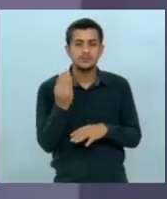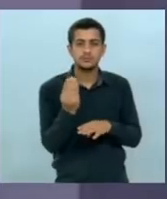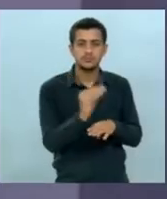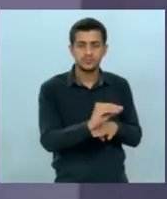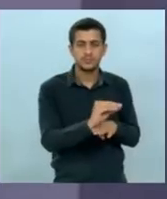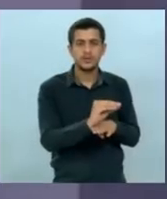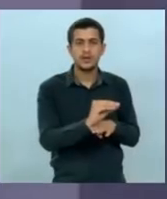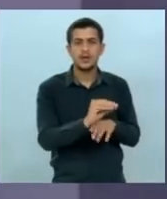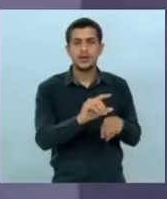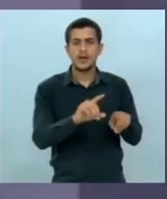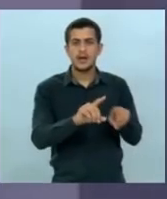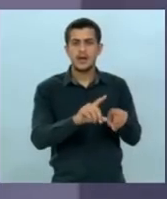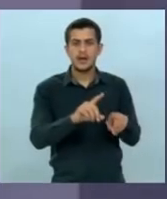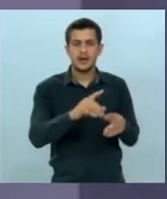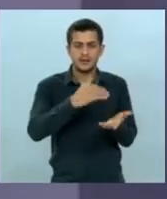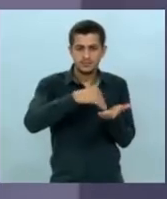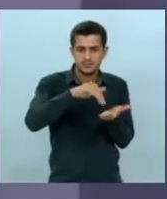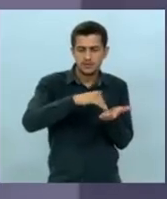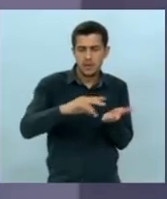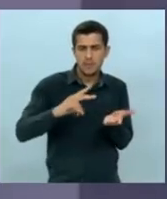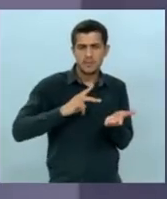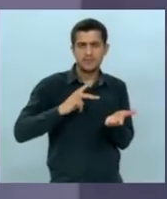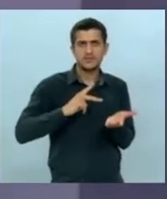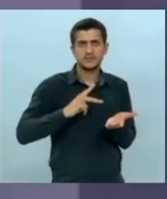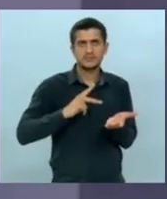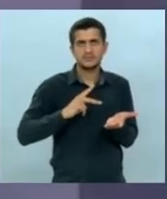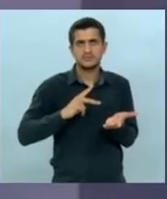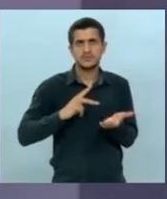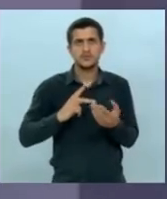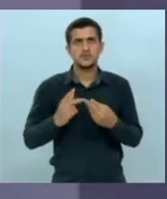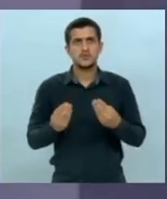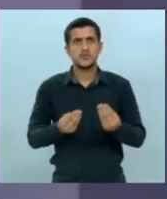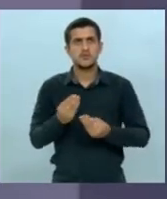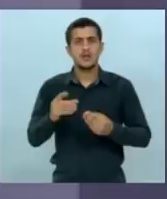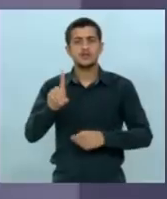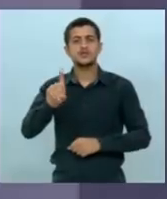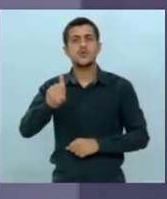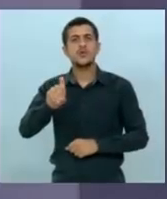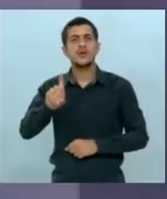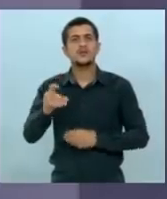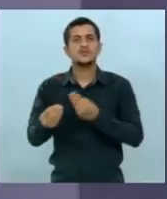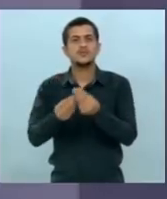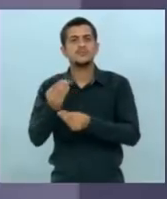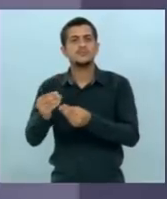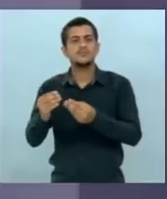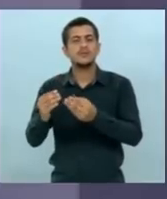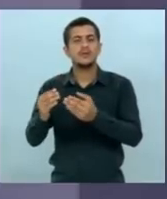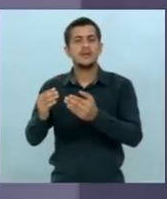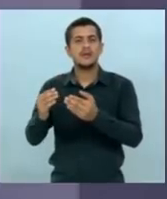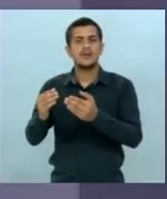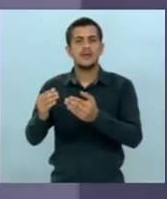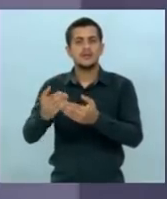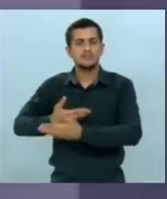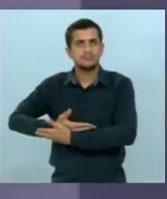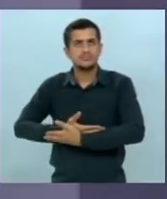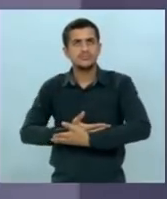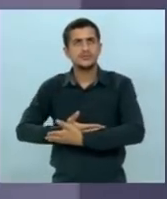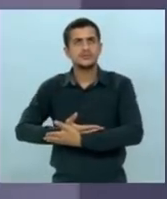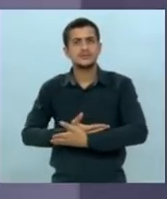seguida privatizou a administração o hospital de Dourados cadê o hospital de Dourados cadê a maternidade de